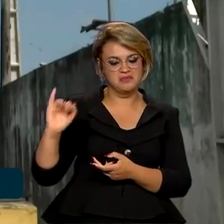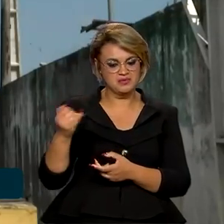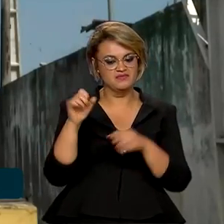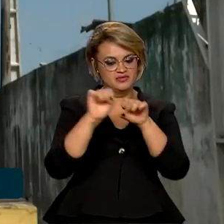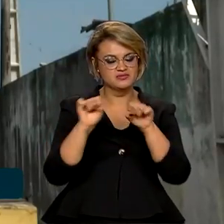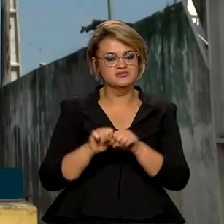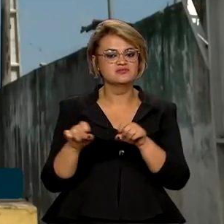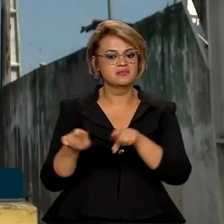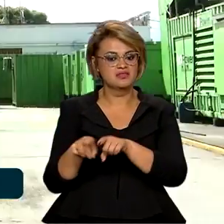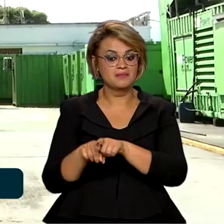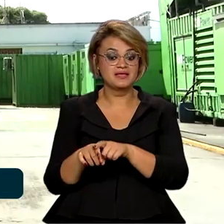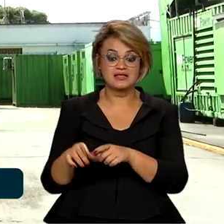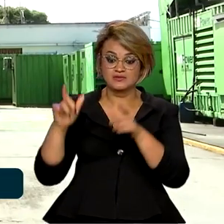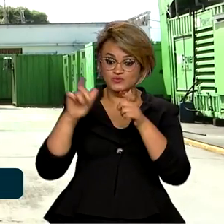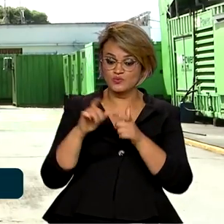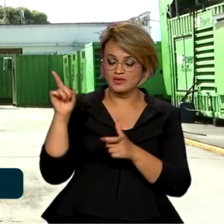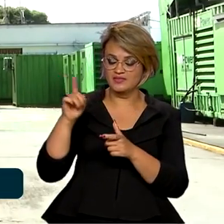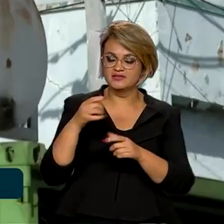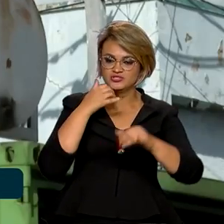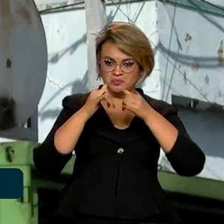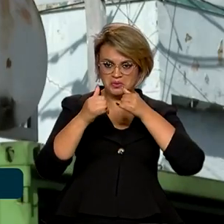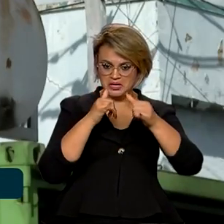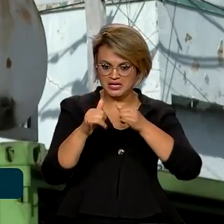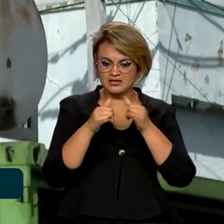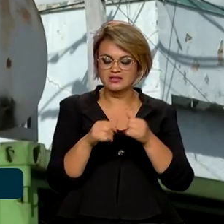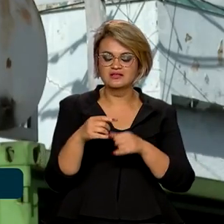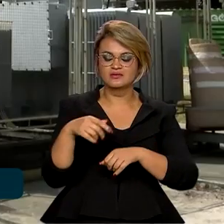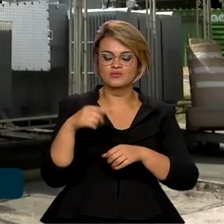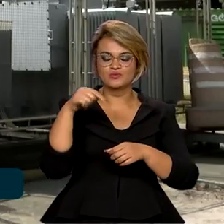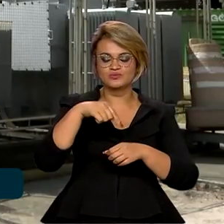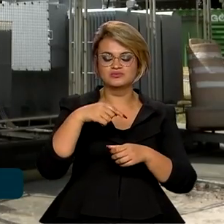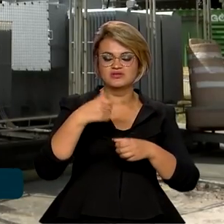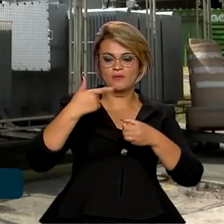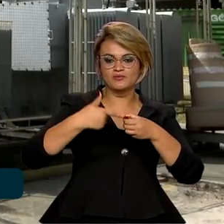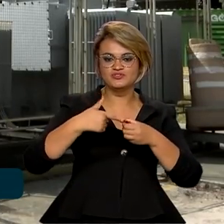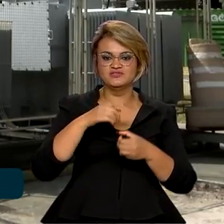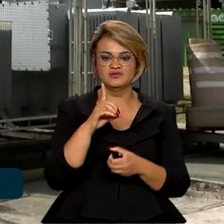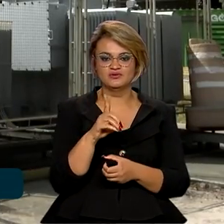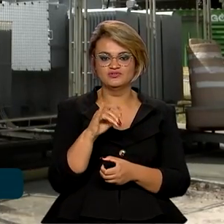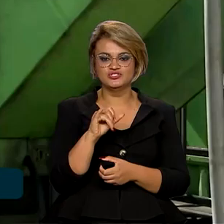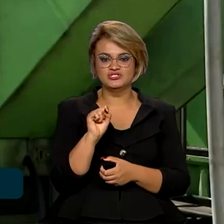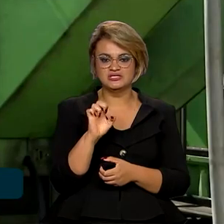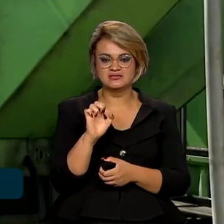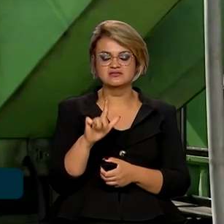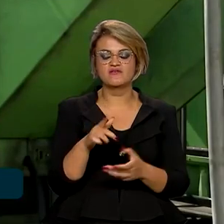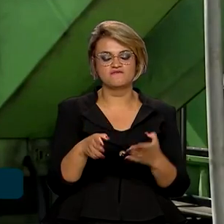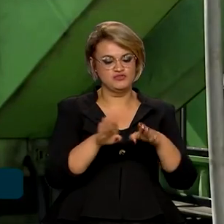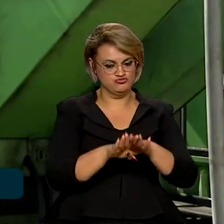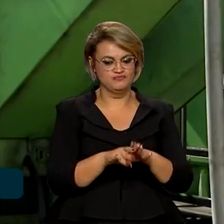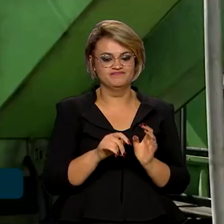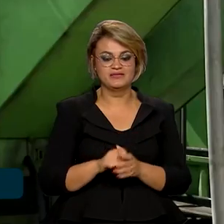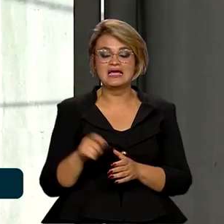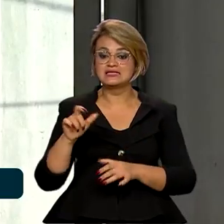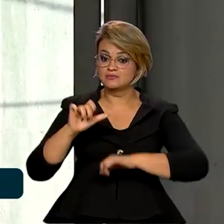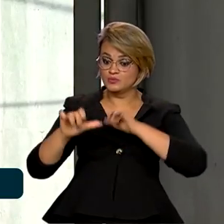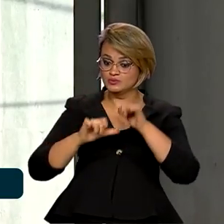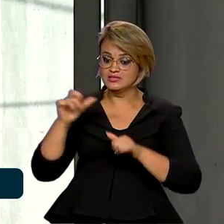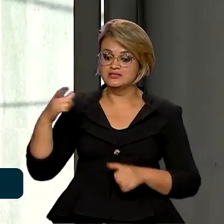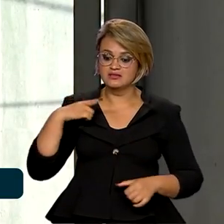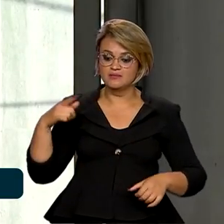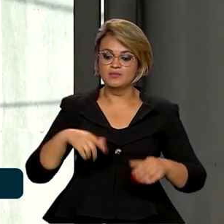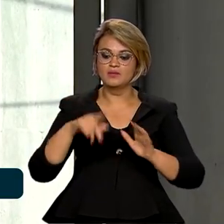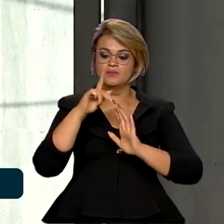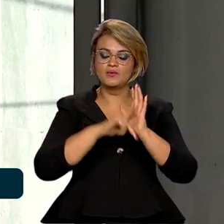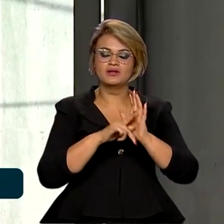Nestas localidades, os geradores movidos a óleo diesel já foram desligados. A mudança faz parte do programa